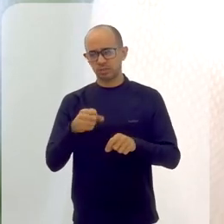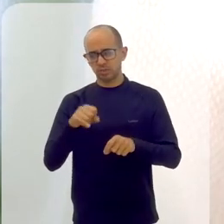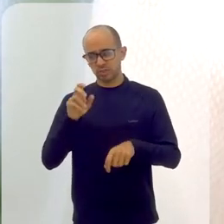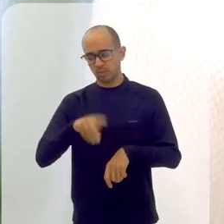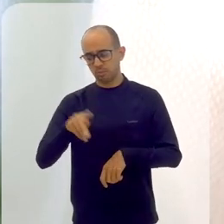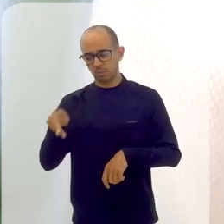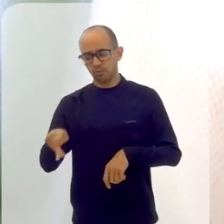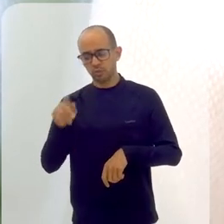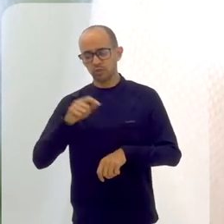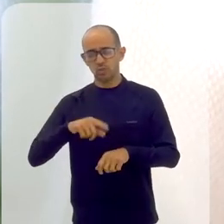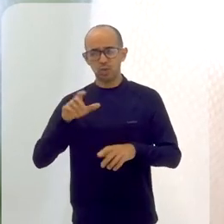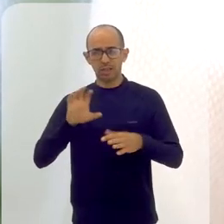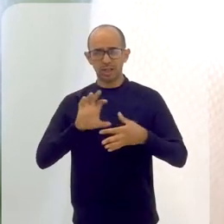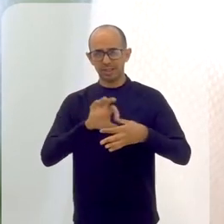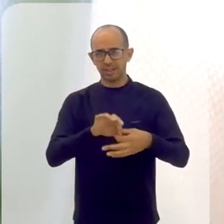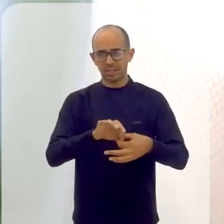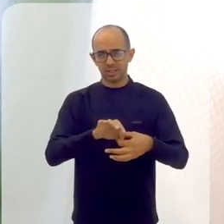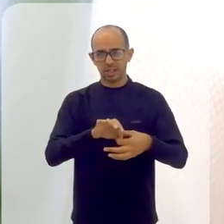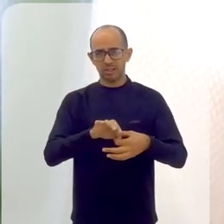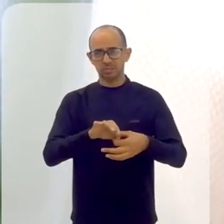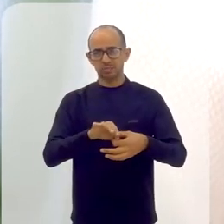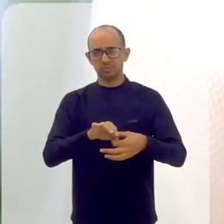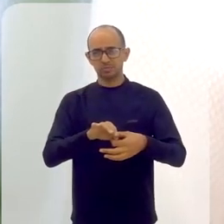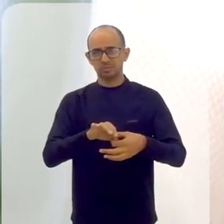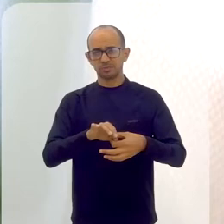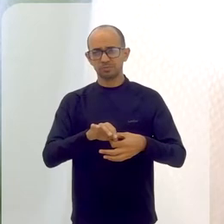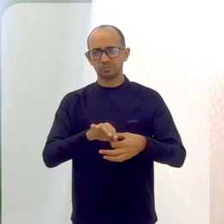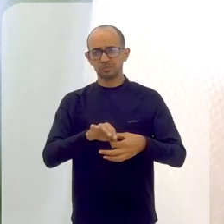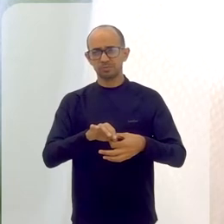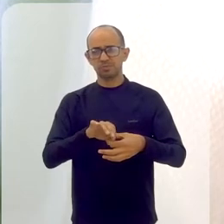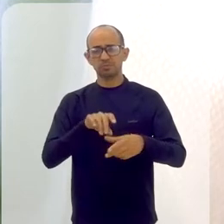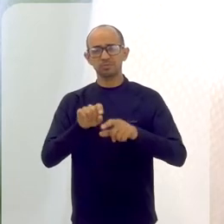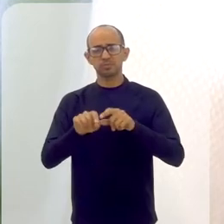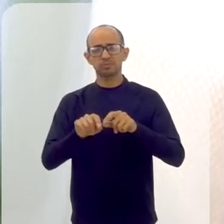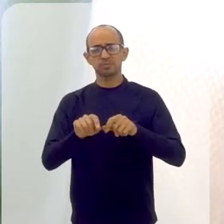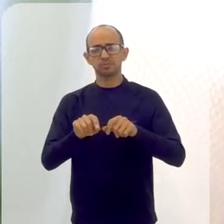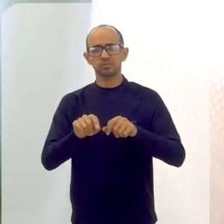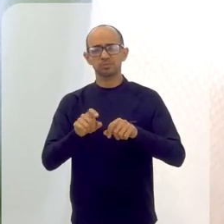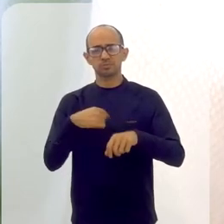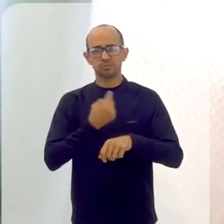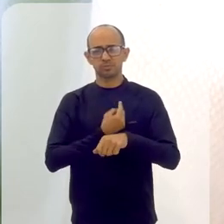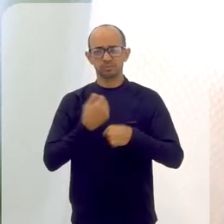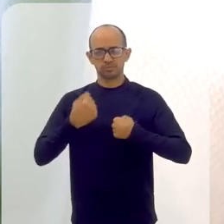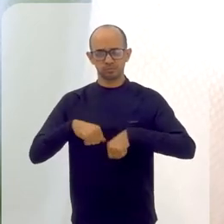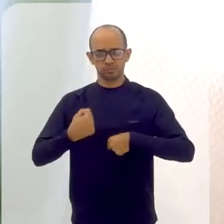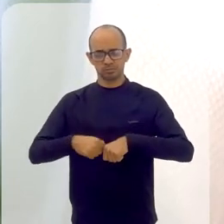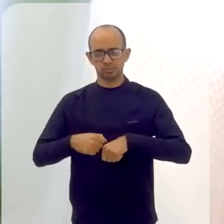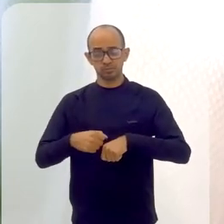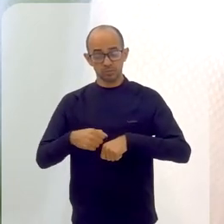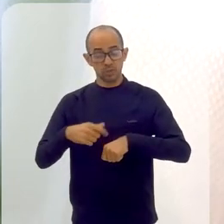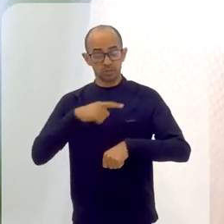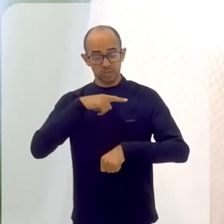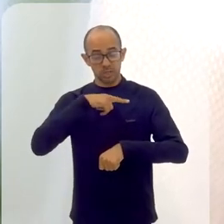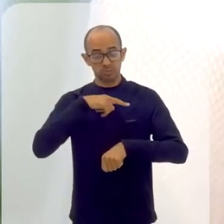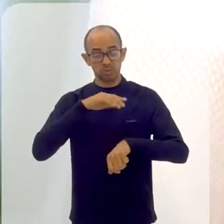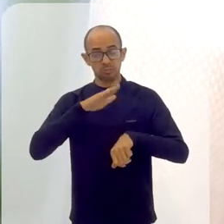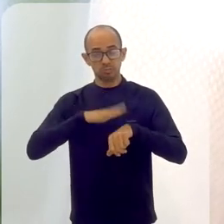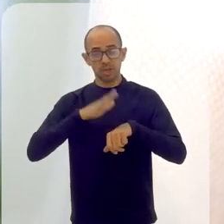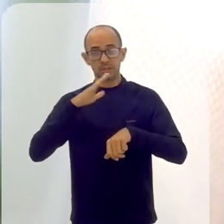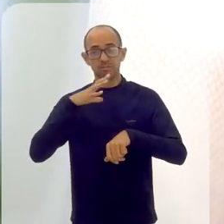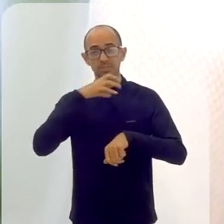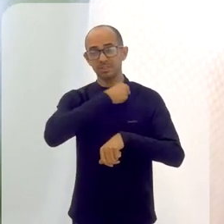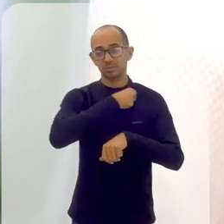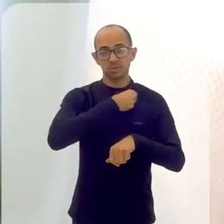educador está muito mais atrelado ao fato de que a gente tem mais percepções